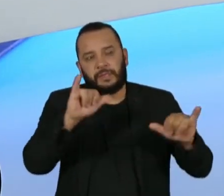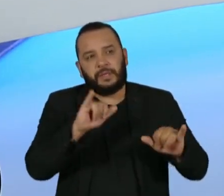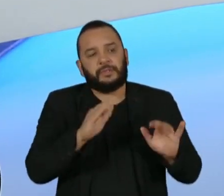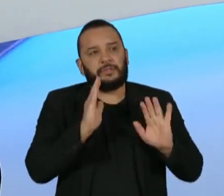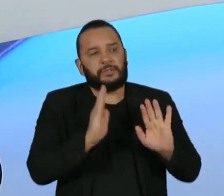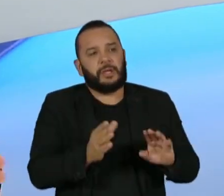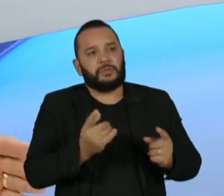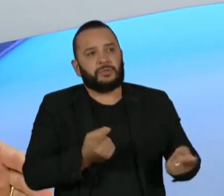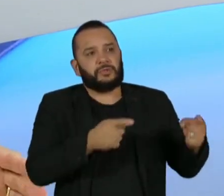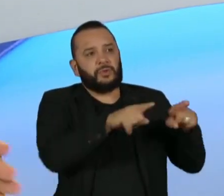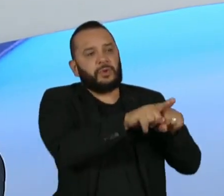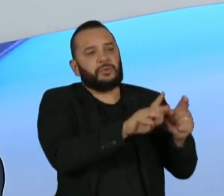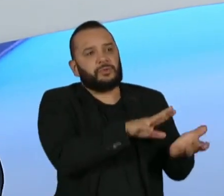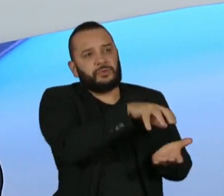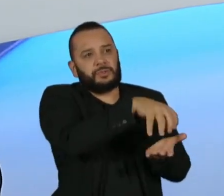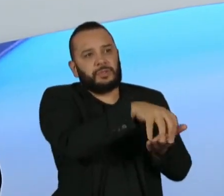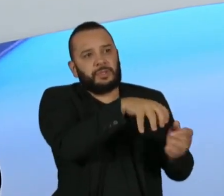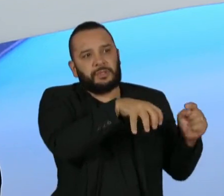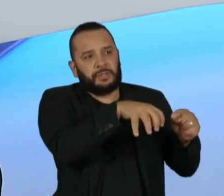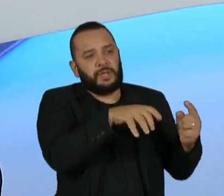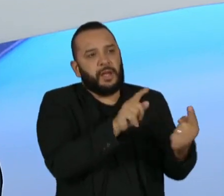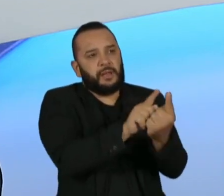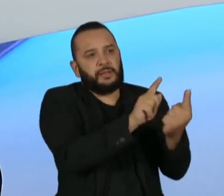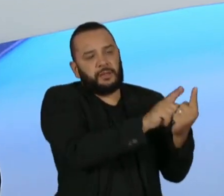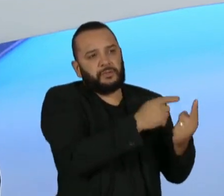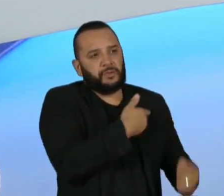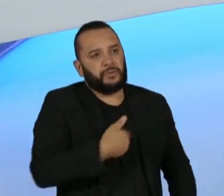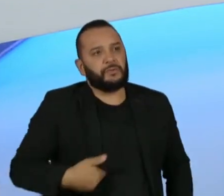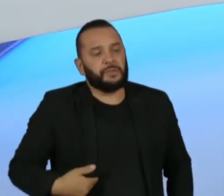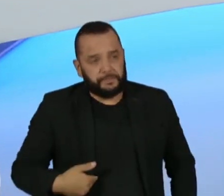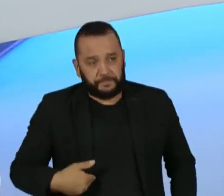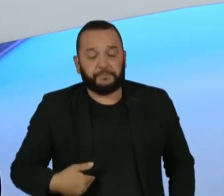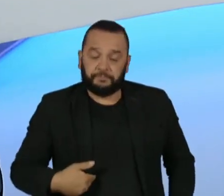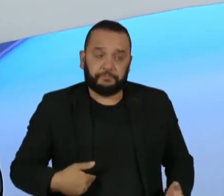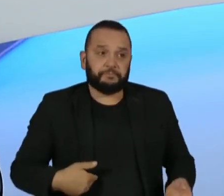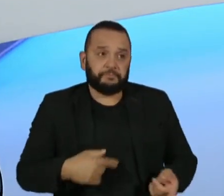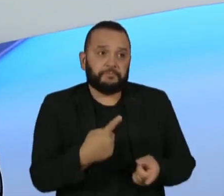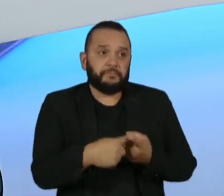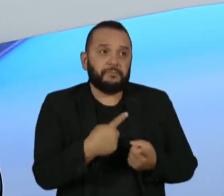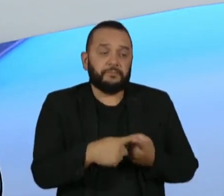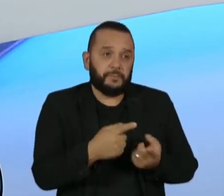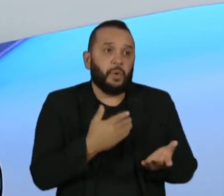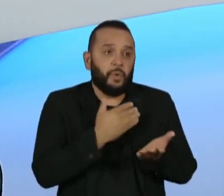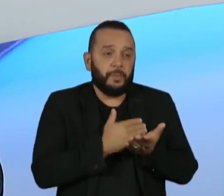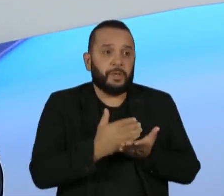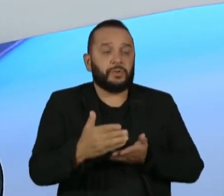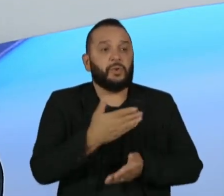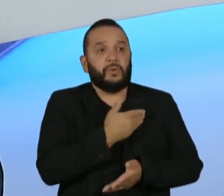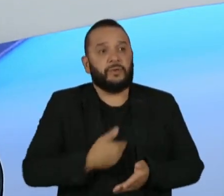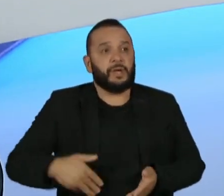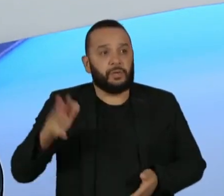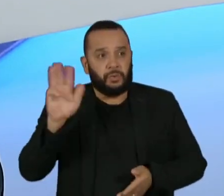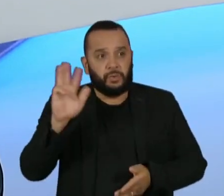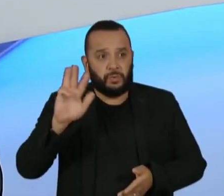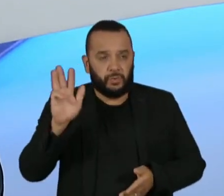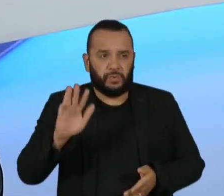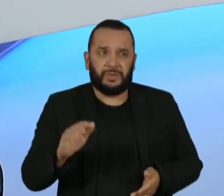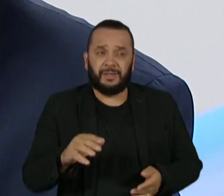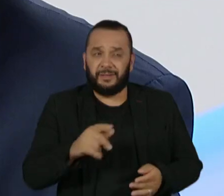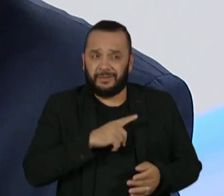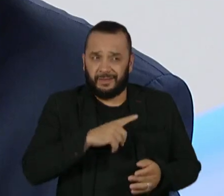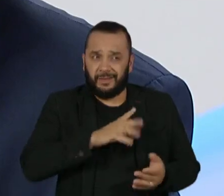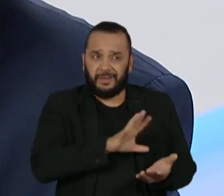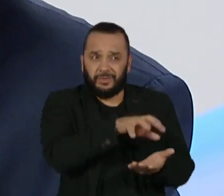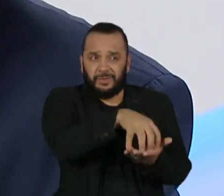ficou sócio de uma agência que atende contas do governo e ele ficou sócio pós início do governo Lula. Queria saber do senhor se há conflito de